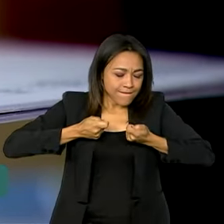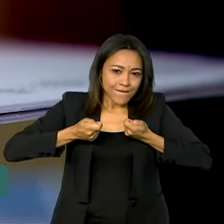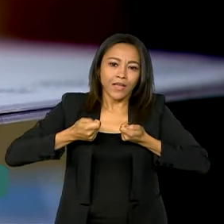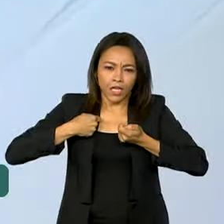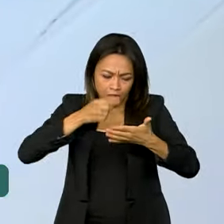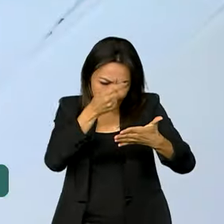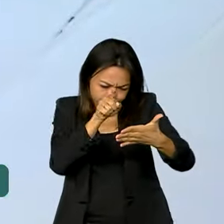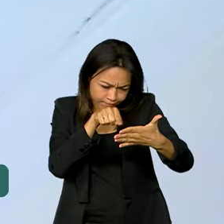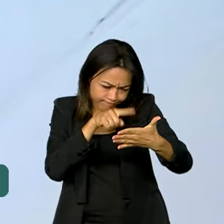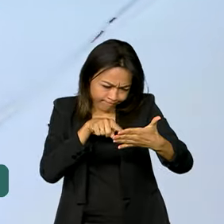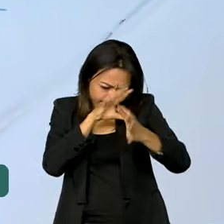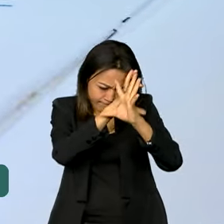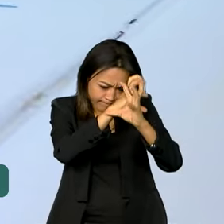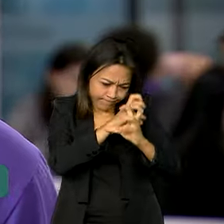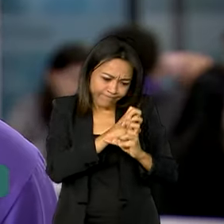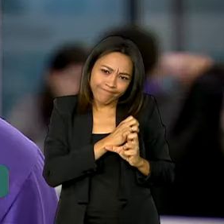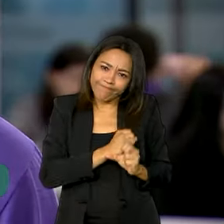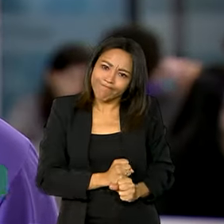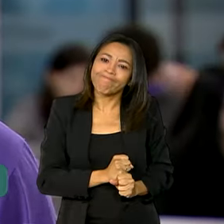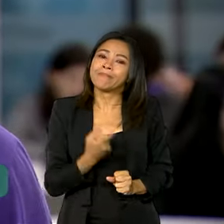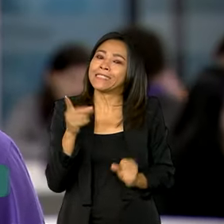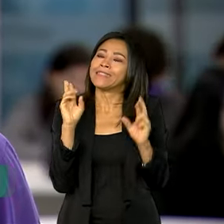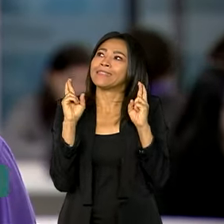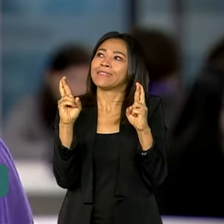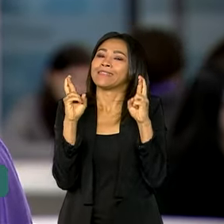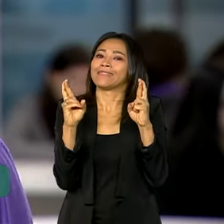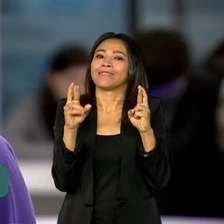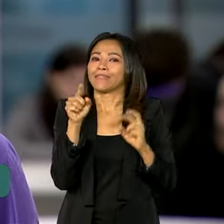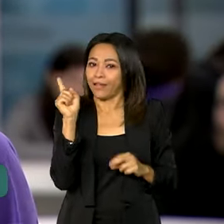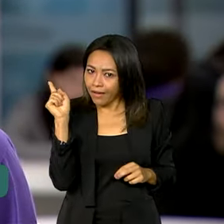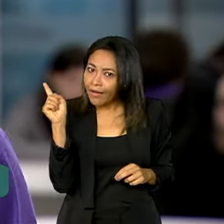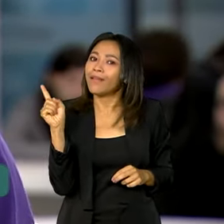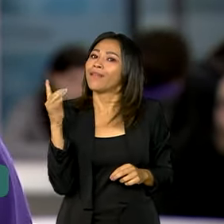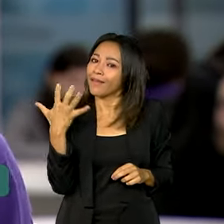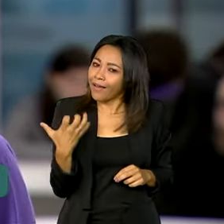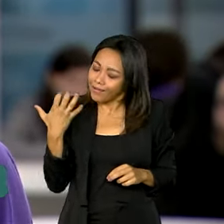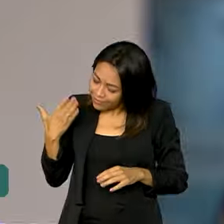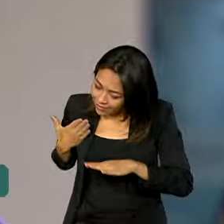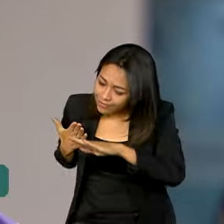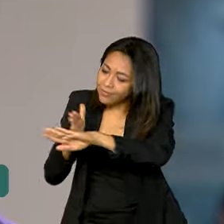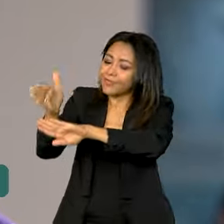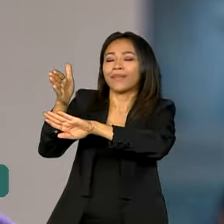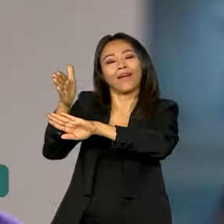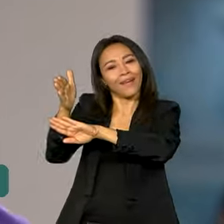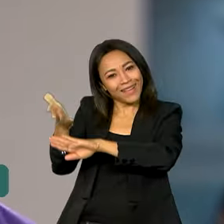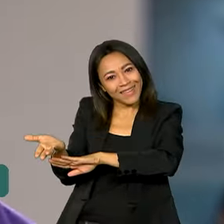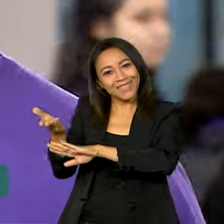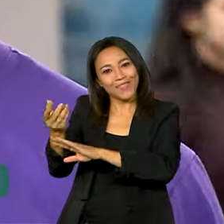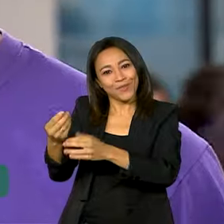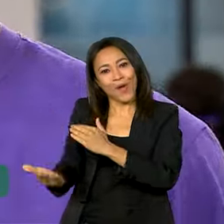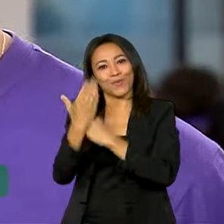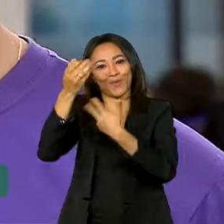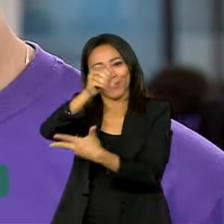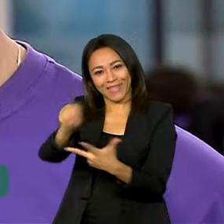pontual de conteúdo. E a esperança é atravessar essa porta de entrada chamada Enem.